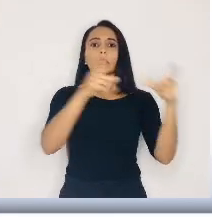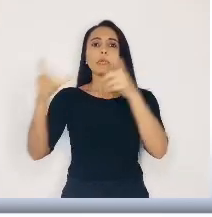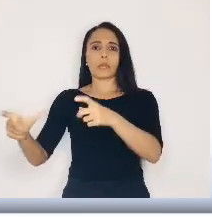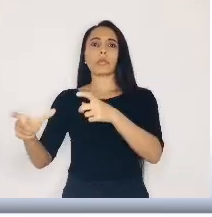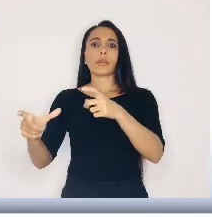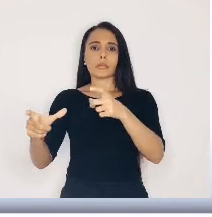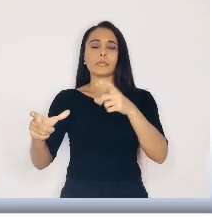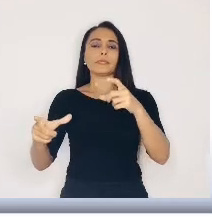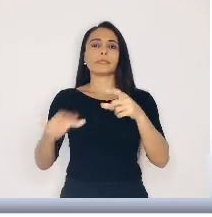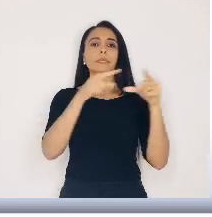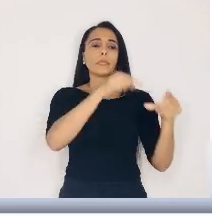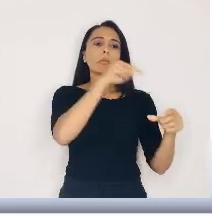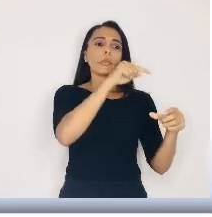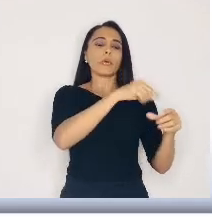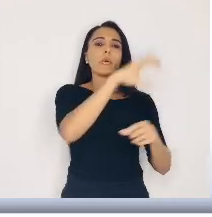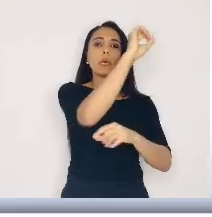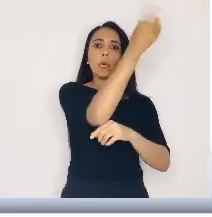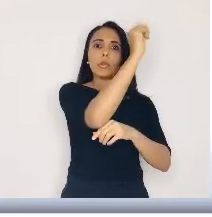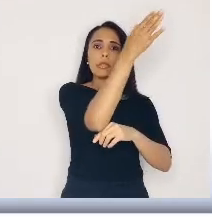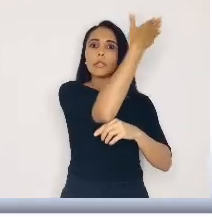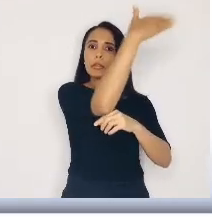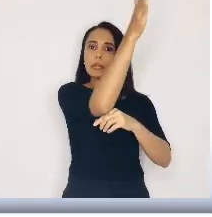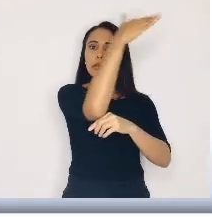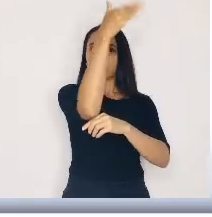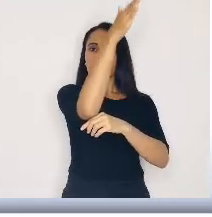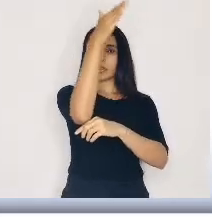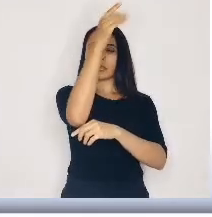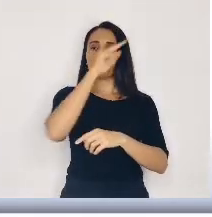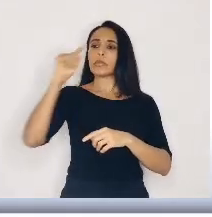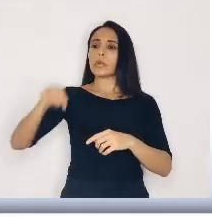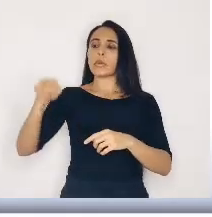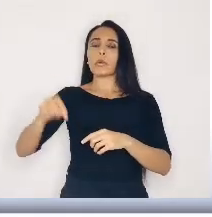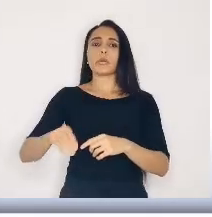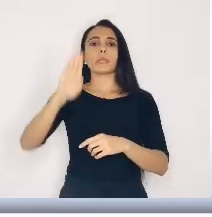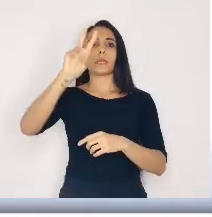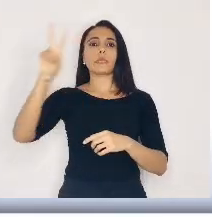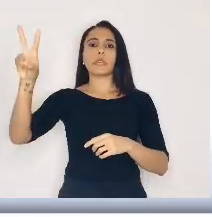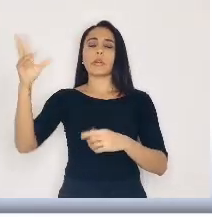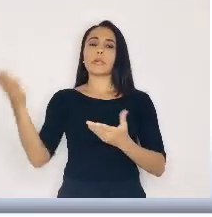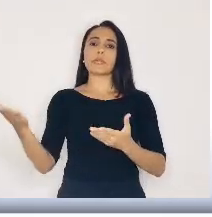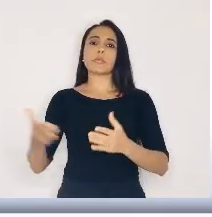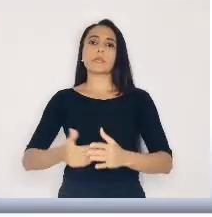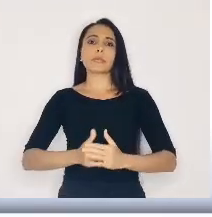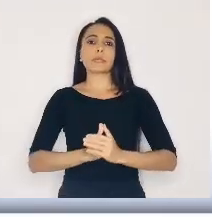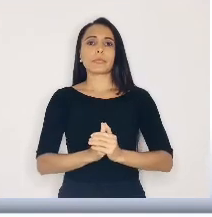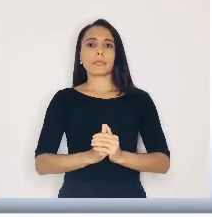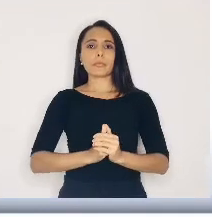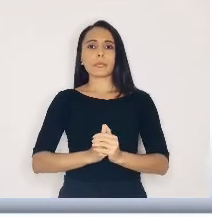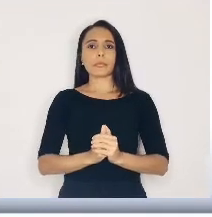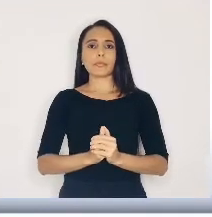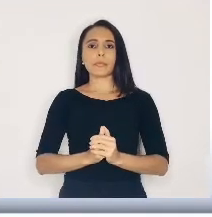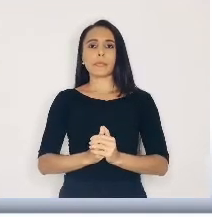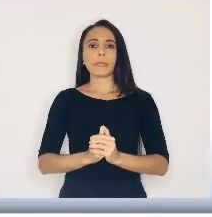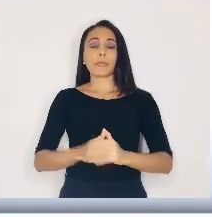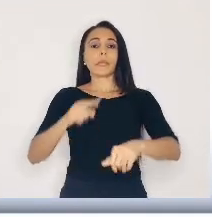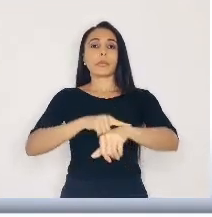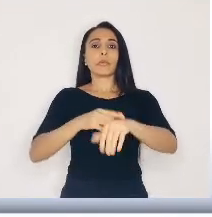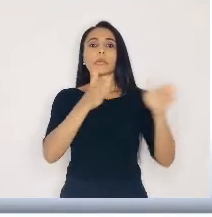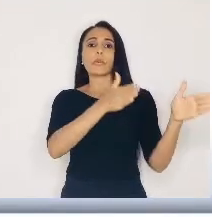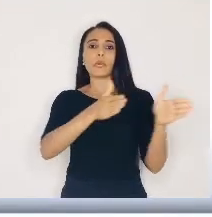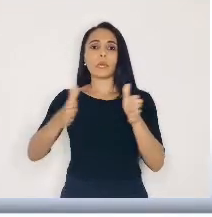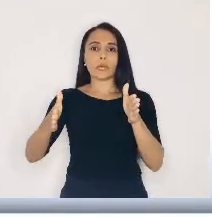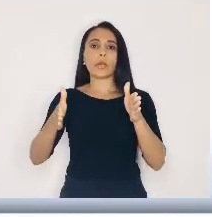atendimento. Um na Zona Norte e outro na Zona Sul. Os horários para